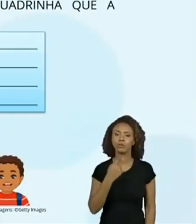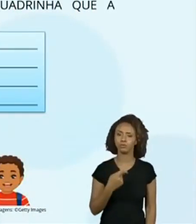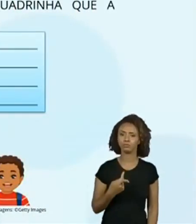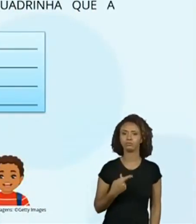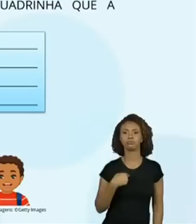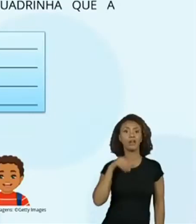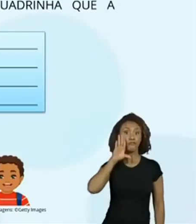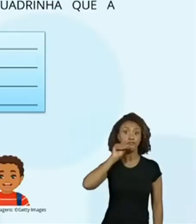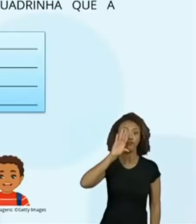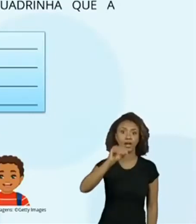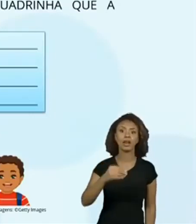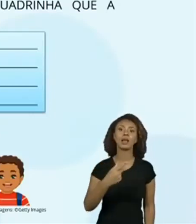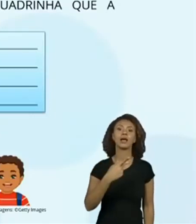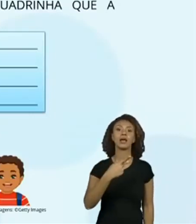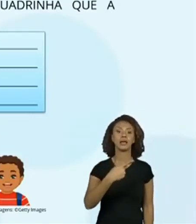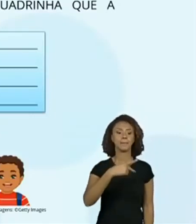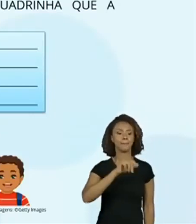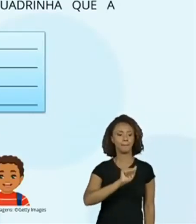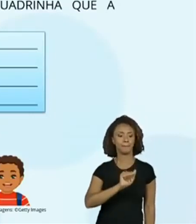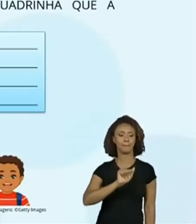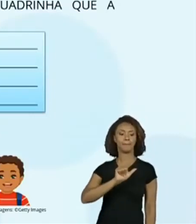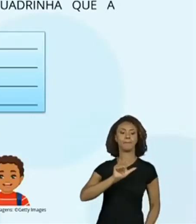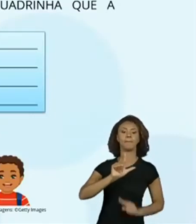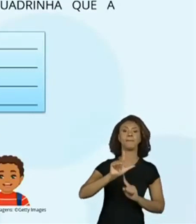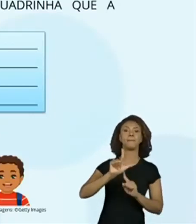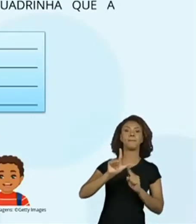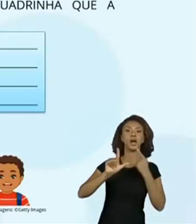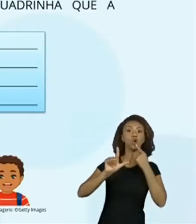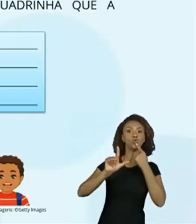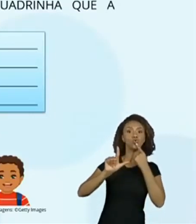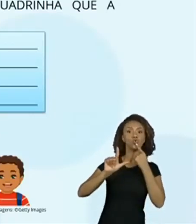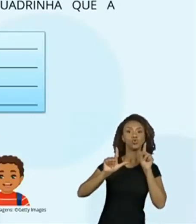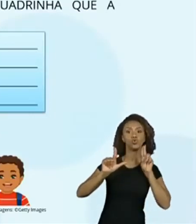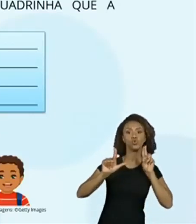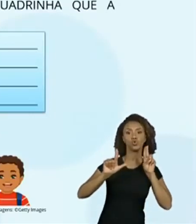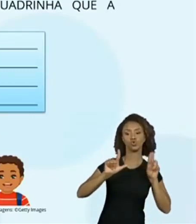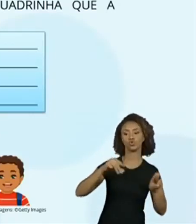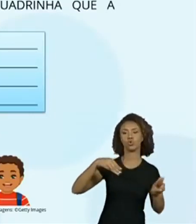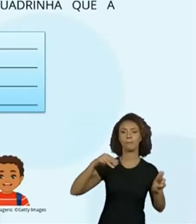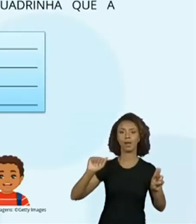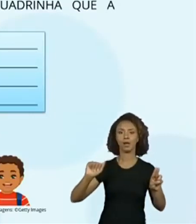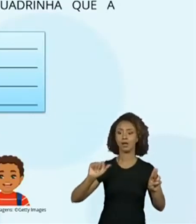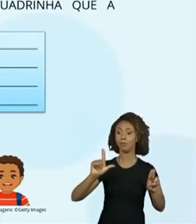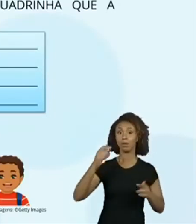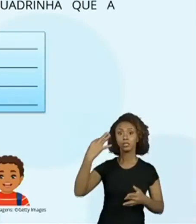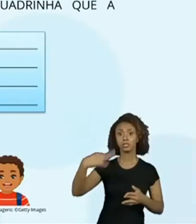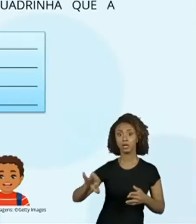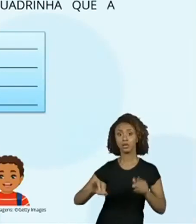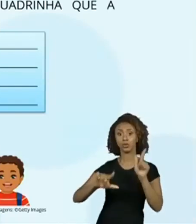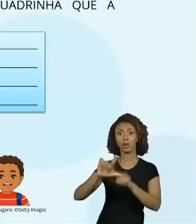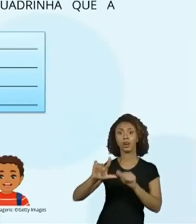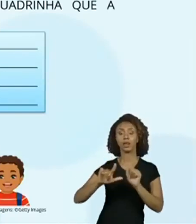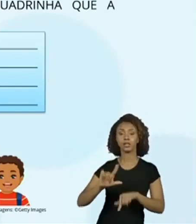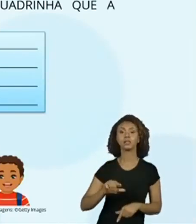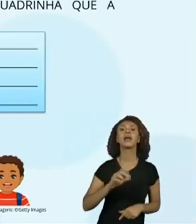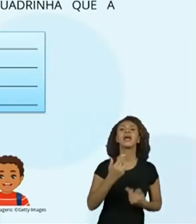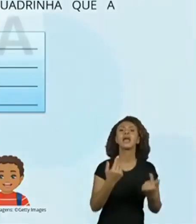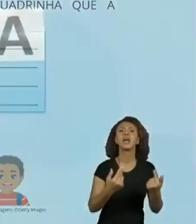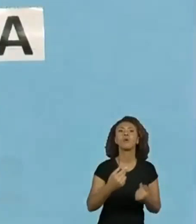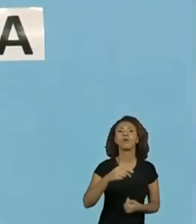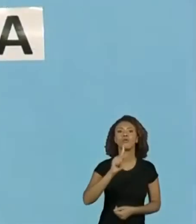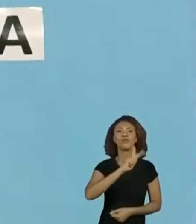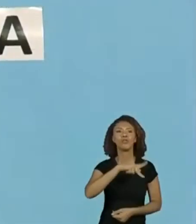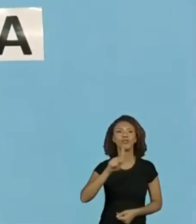ma, é a mesma coisa quando a fala Joelson. Esse L que vem aqui do Joelson tem o mesmo sentido desse